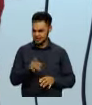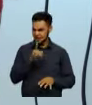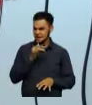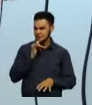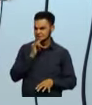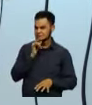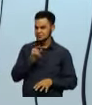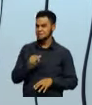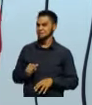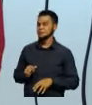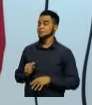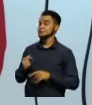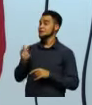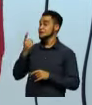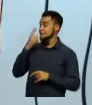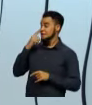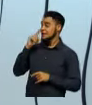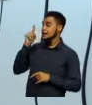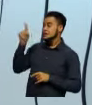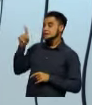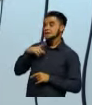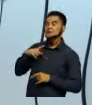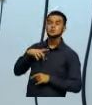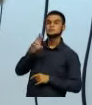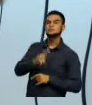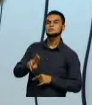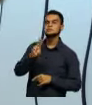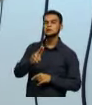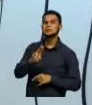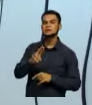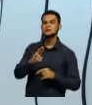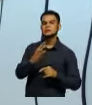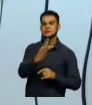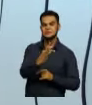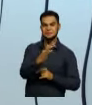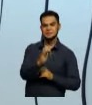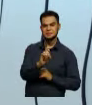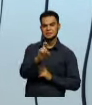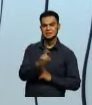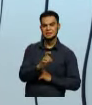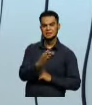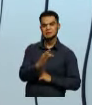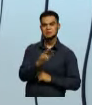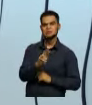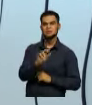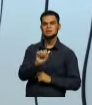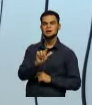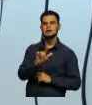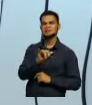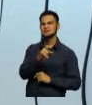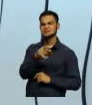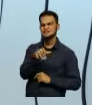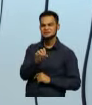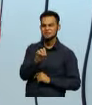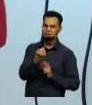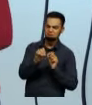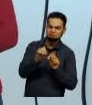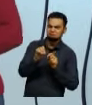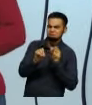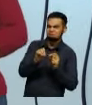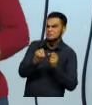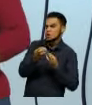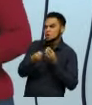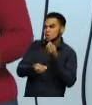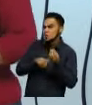aqui nós vamos tratar da textualização e textos de campanhas sociais. Eu